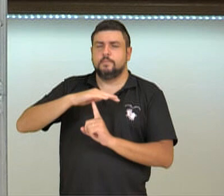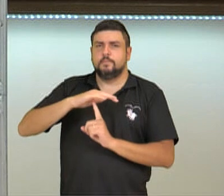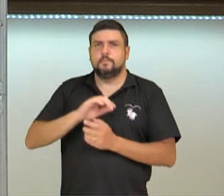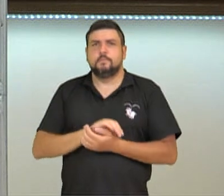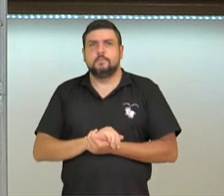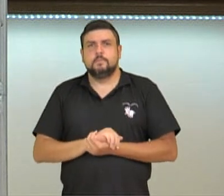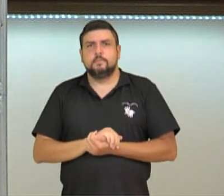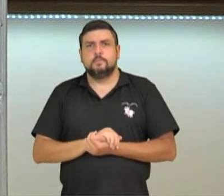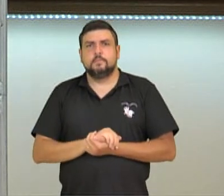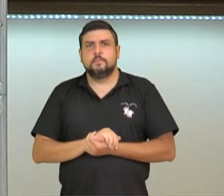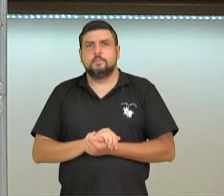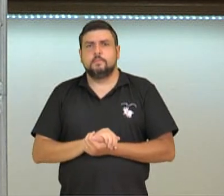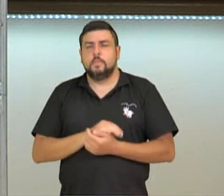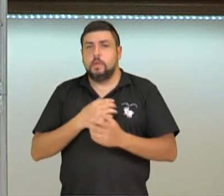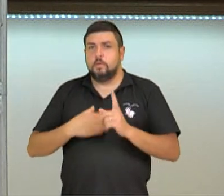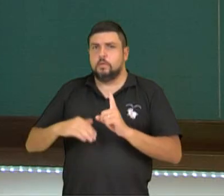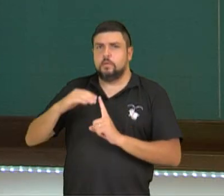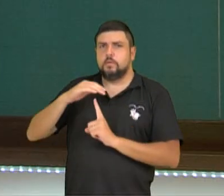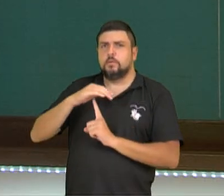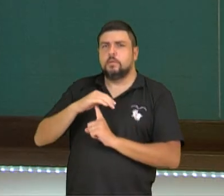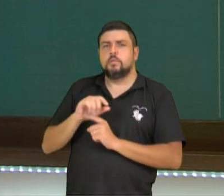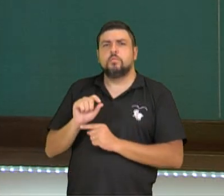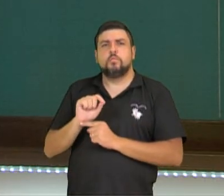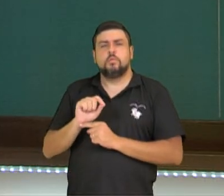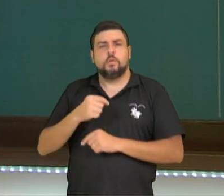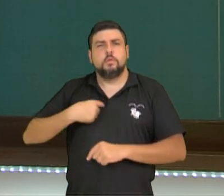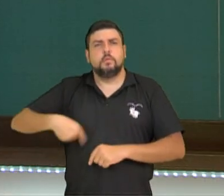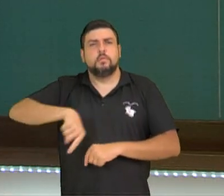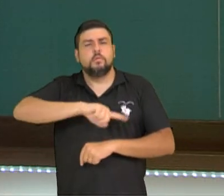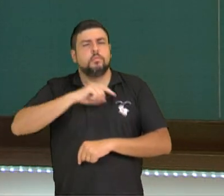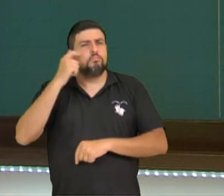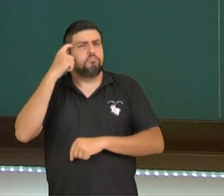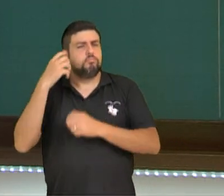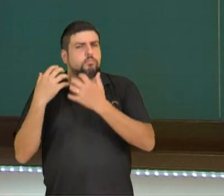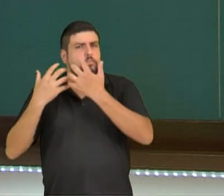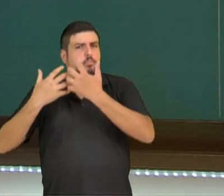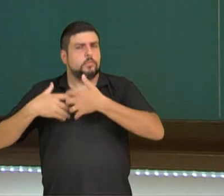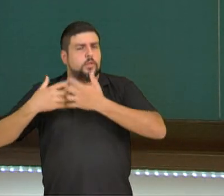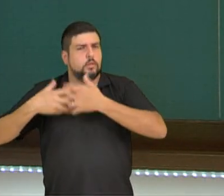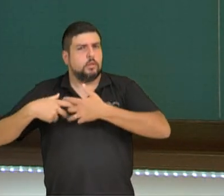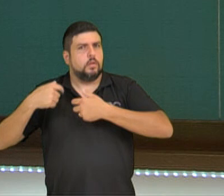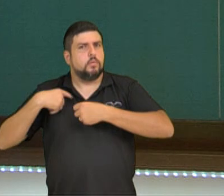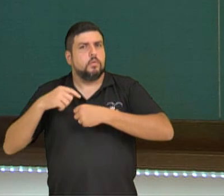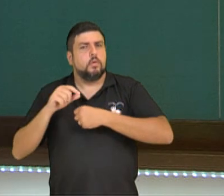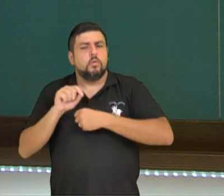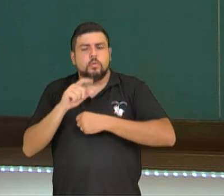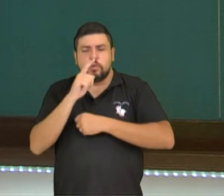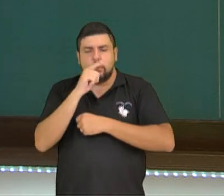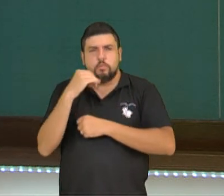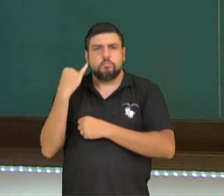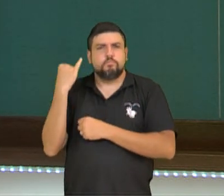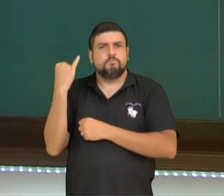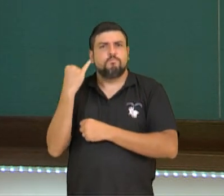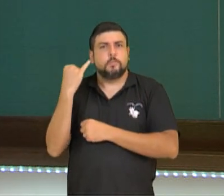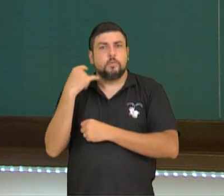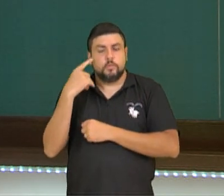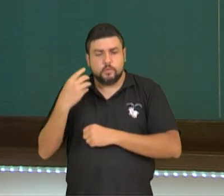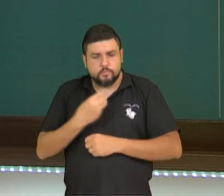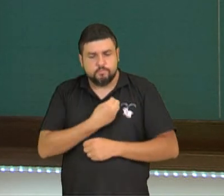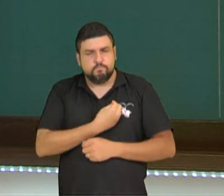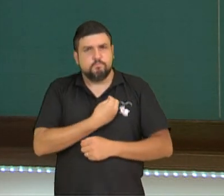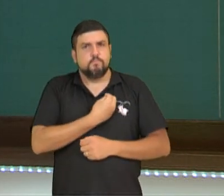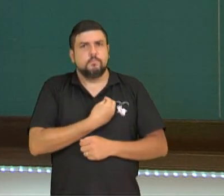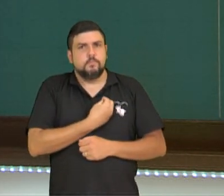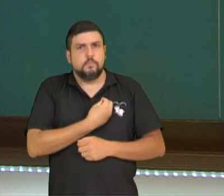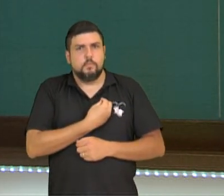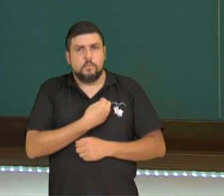Neste sentido, para refletir qual a importância da água para a nossa vida, para o